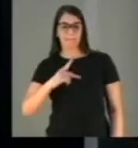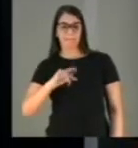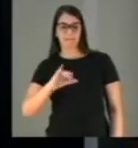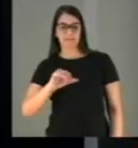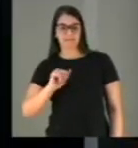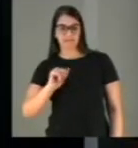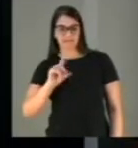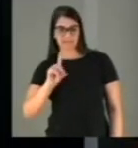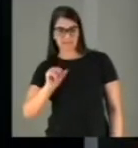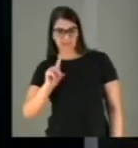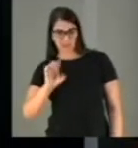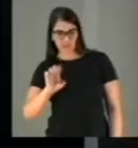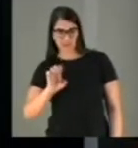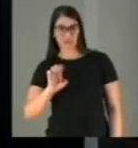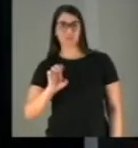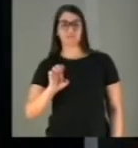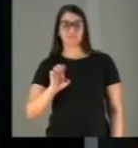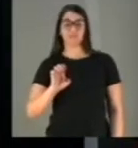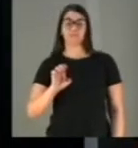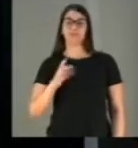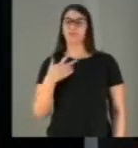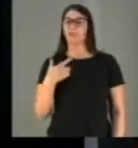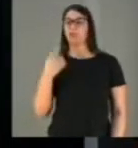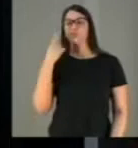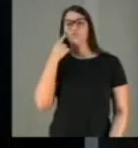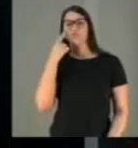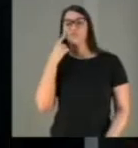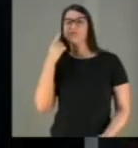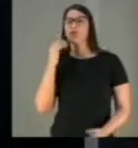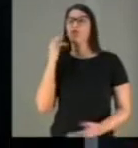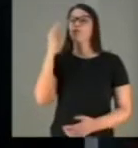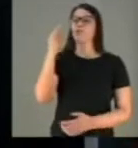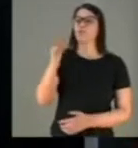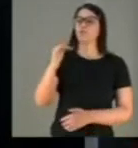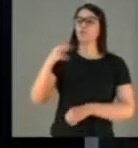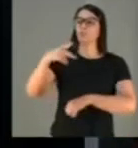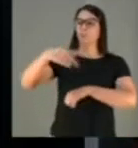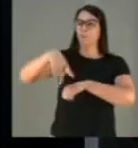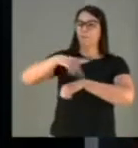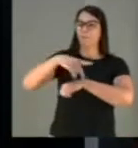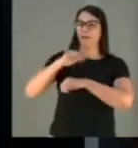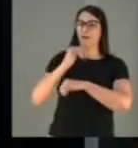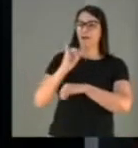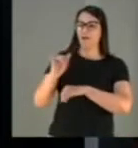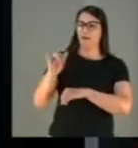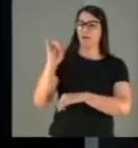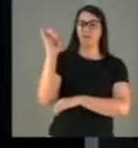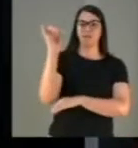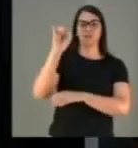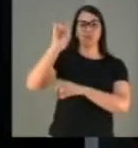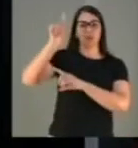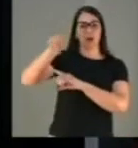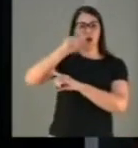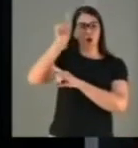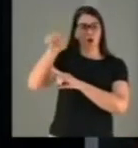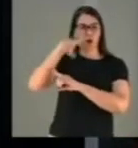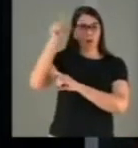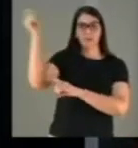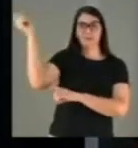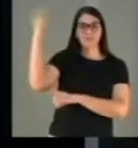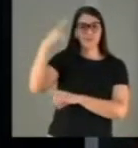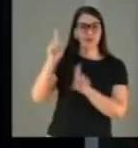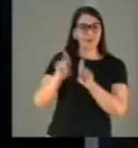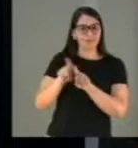Estamos prometendo um parque invejável de energia eólica e solar que ficará refém das usinas de